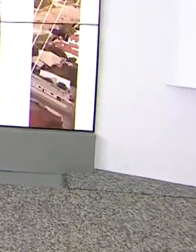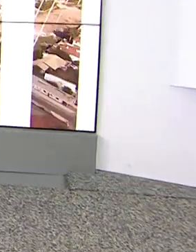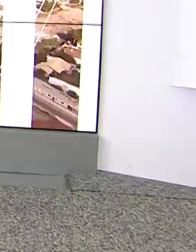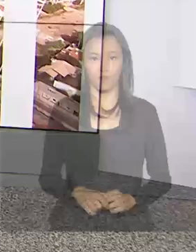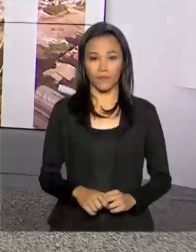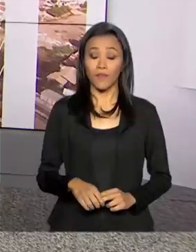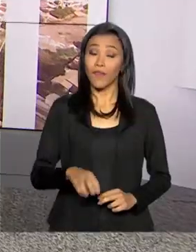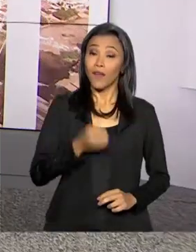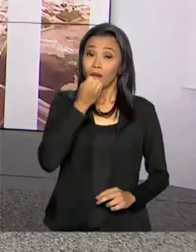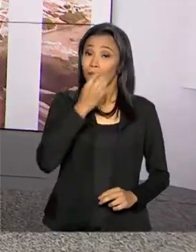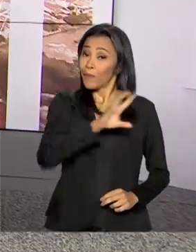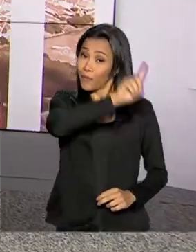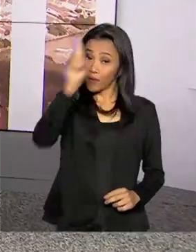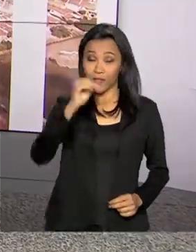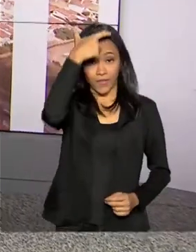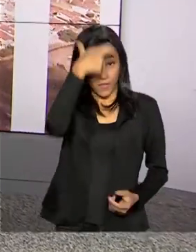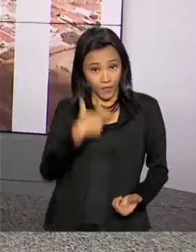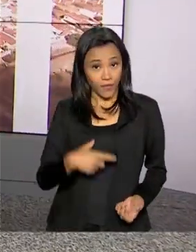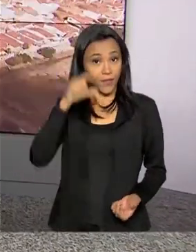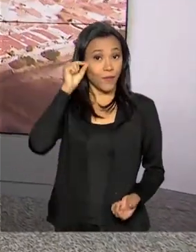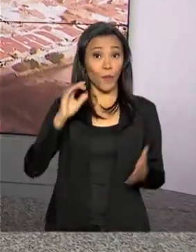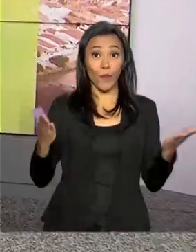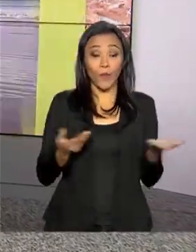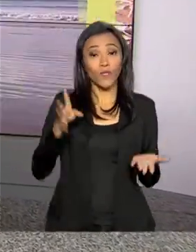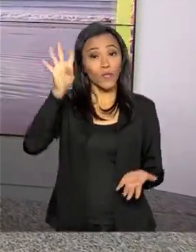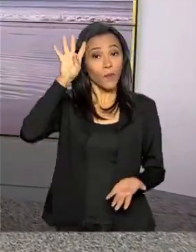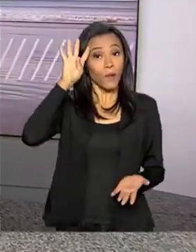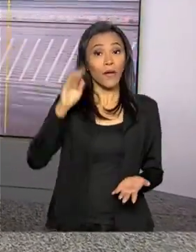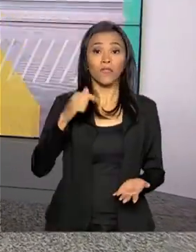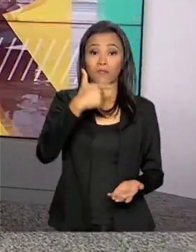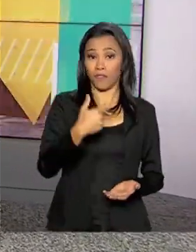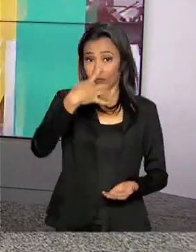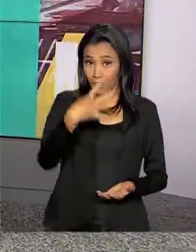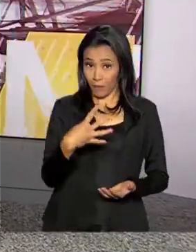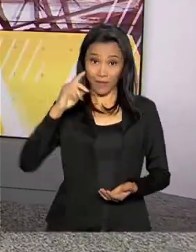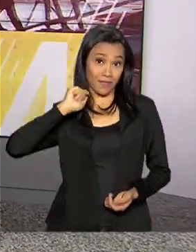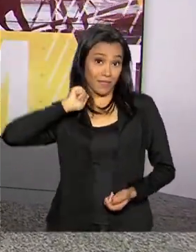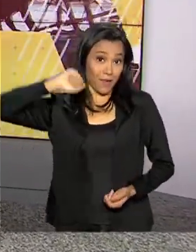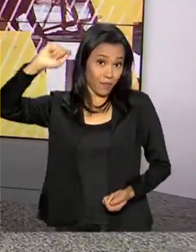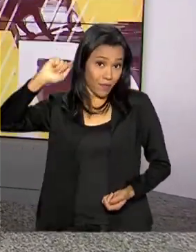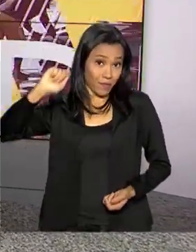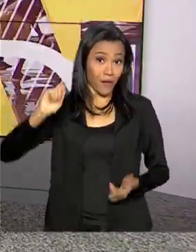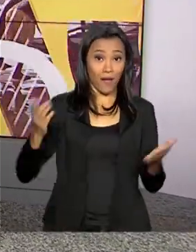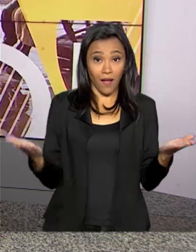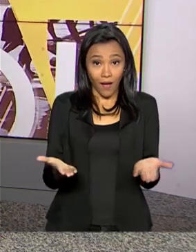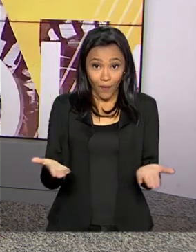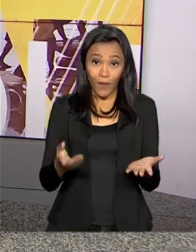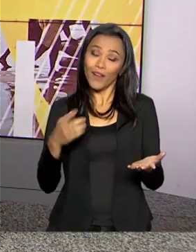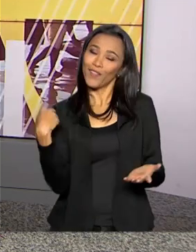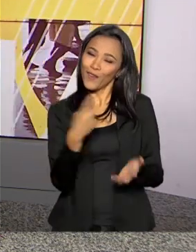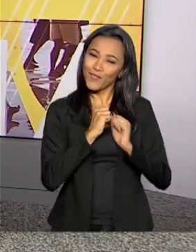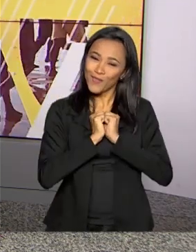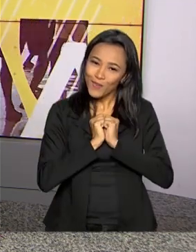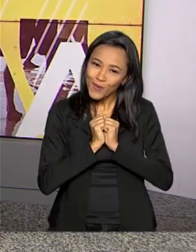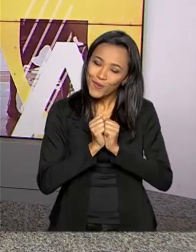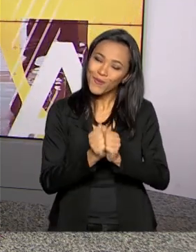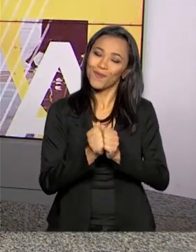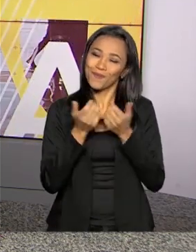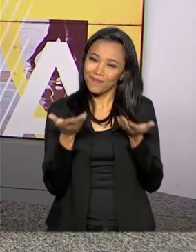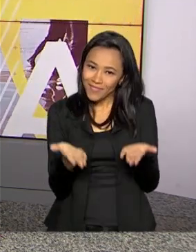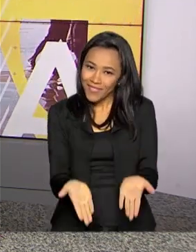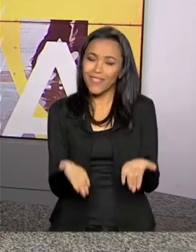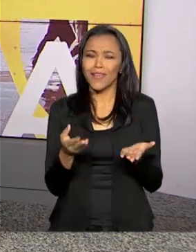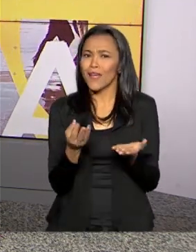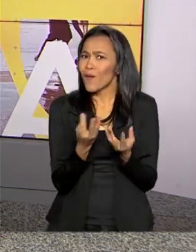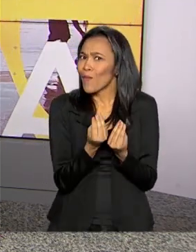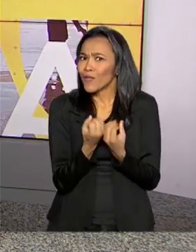Olá, bom dia, eu sou Mara Kenupi, hoje é quarta-feira, 24 de abril. A partir de agora, estamos juntos no Brasil em Dia,